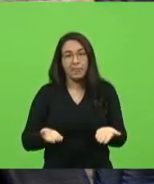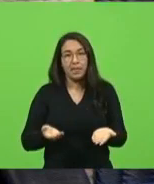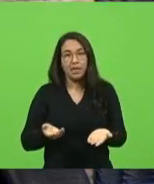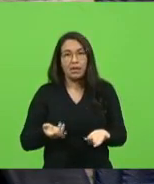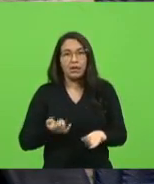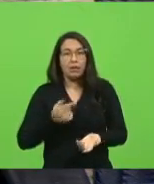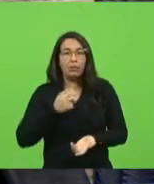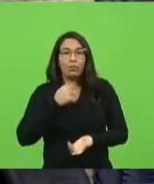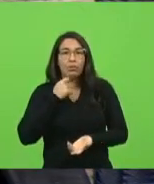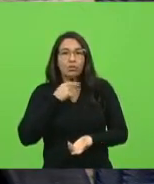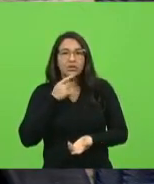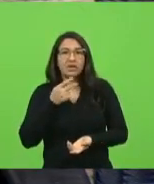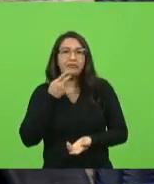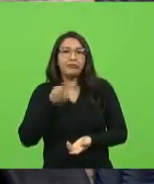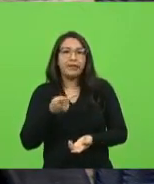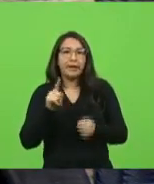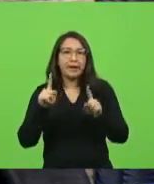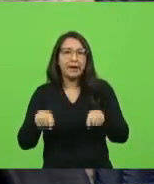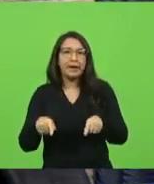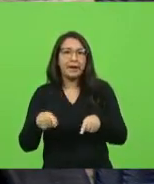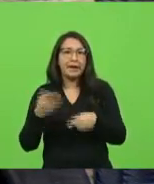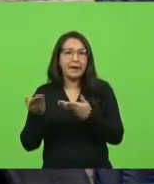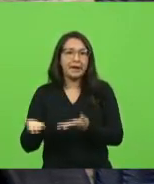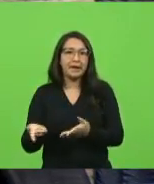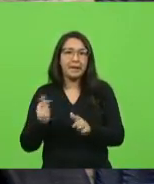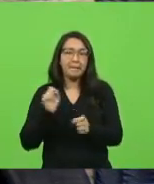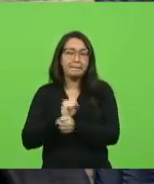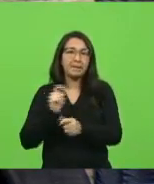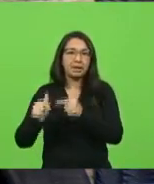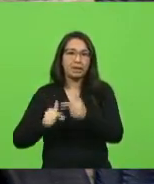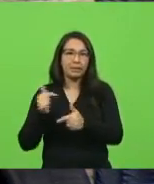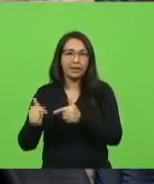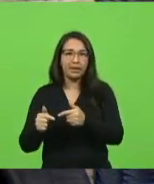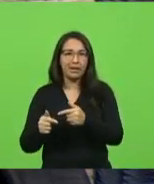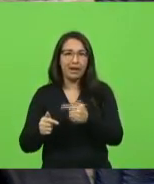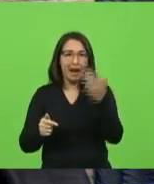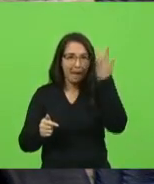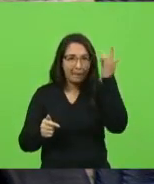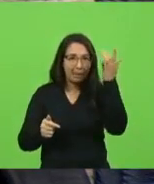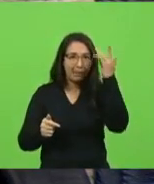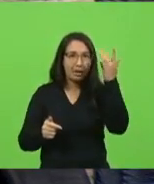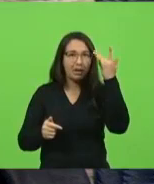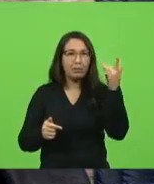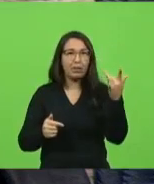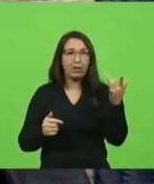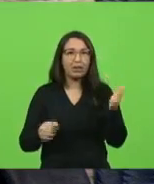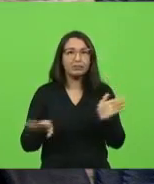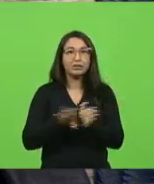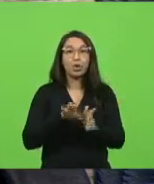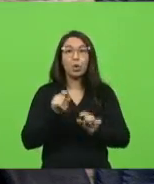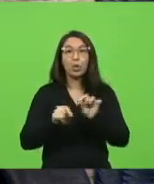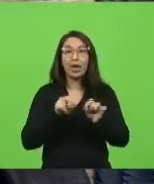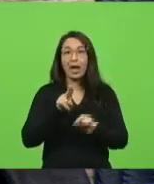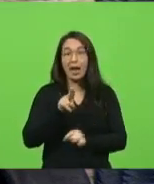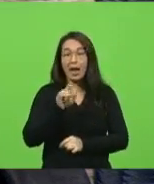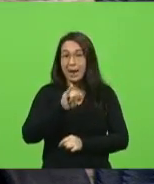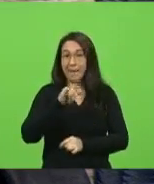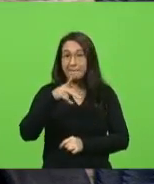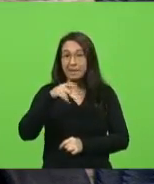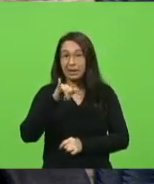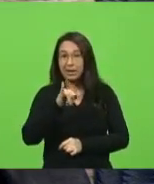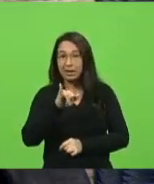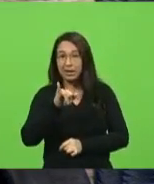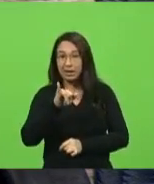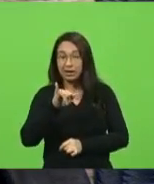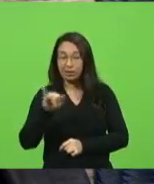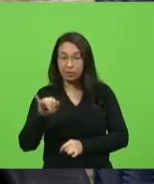trabalhar e no outro dia chegar a conta de luz, chegar a conta de água, IPTU, chegar a todas essas contas e eles não tem onde